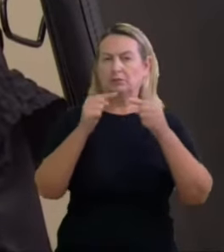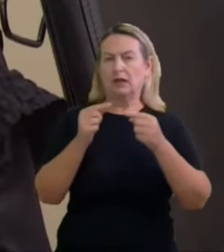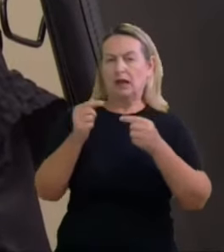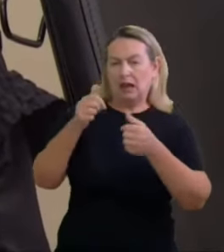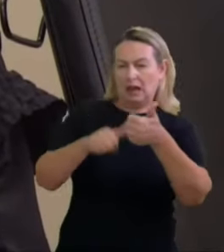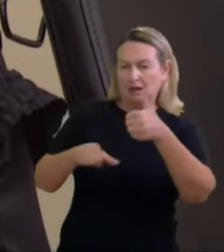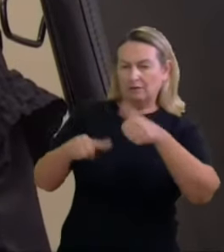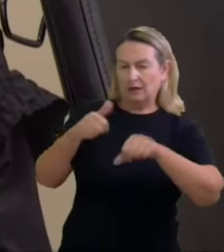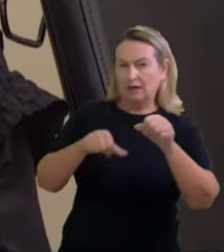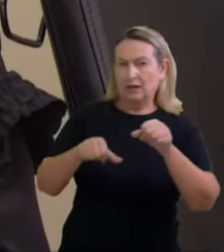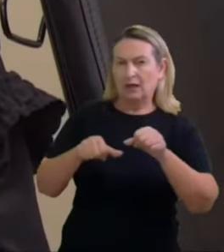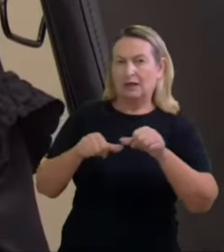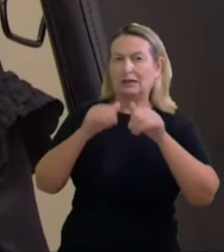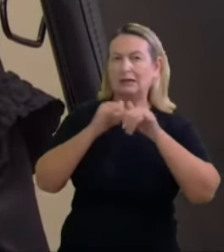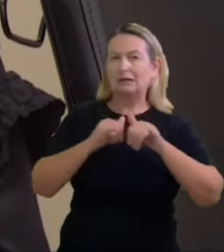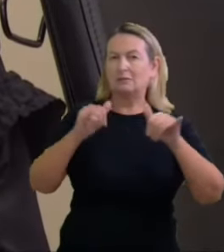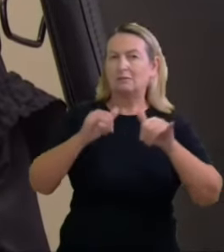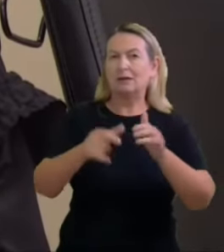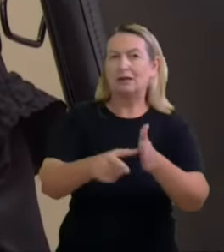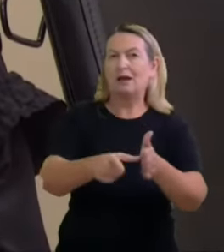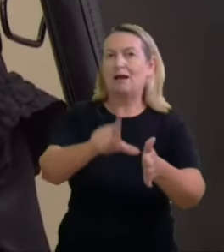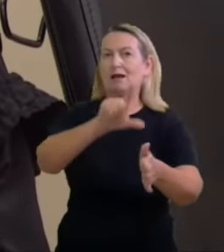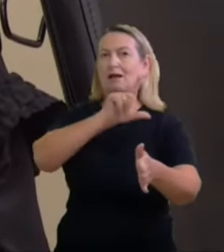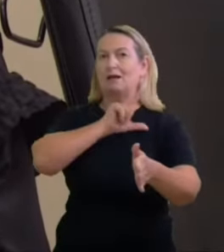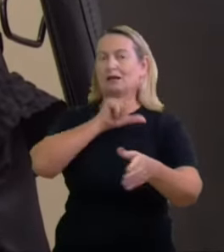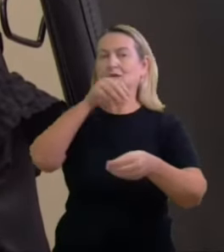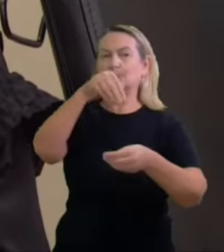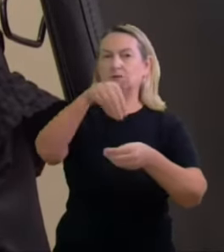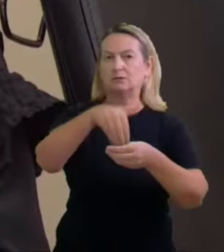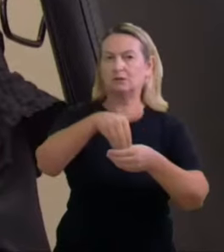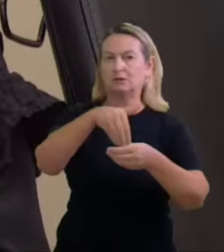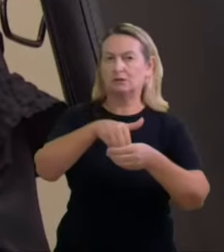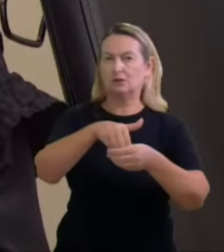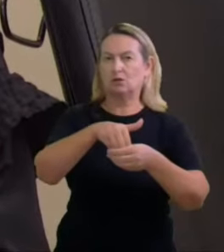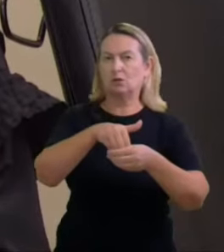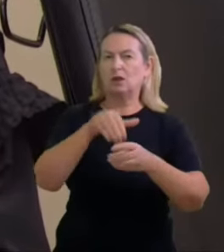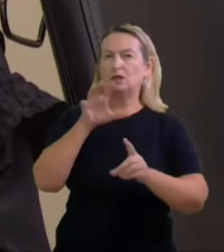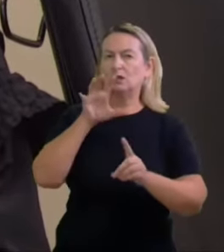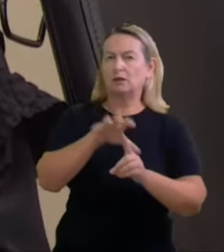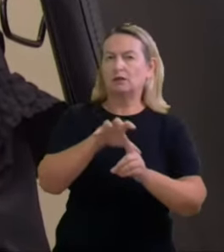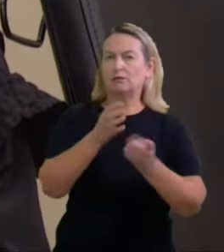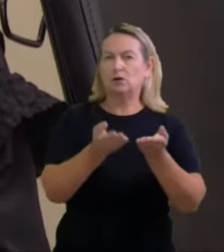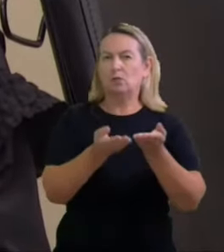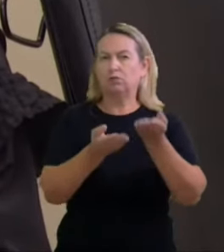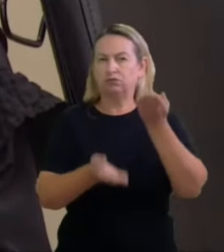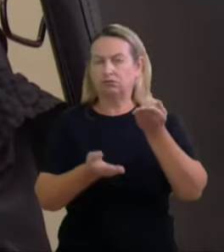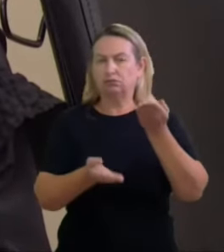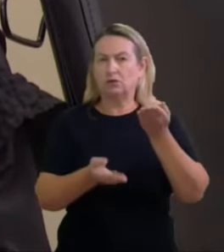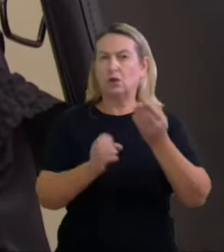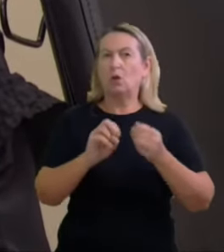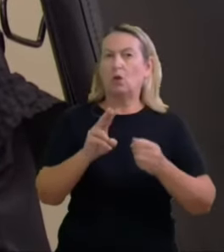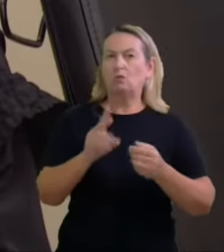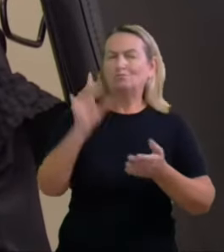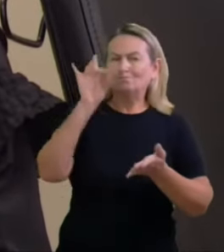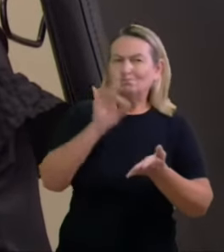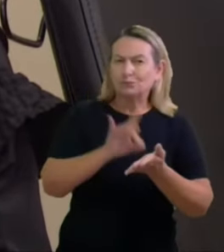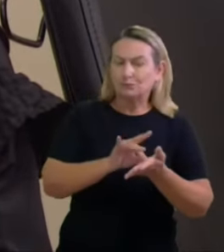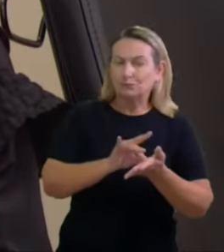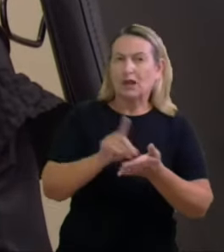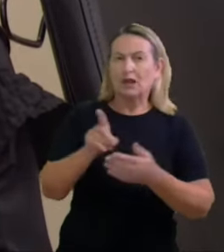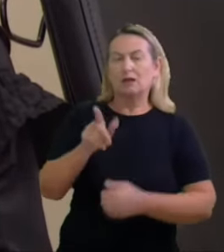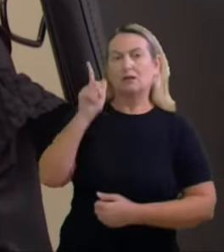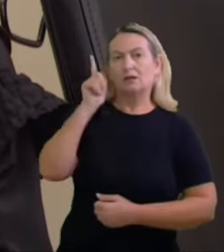pré-campanha representou potencialidade de desequilibrar a lisura do pleito ou se houve efetivo benefício ao candidato